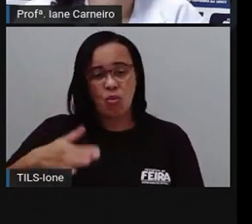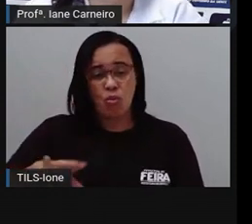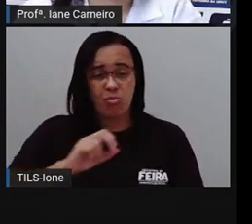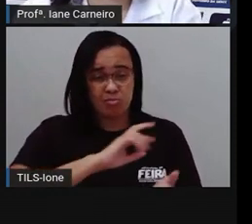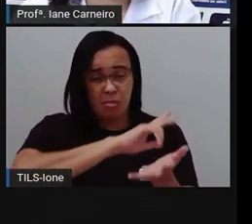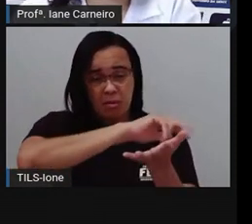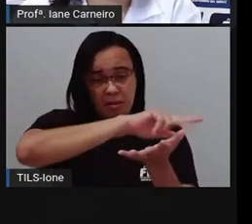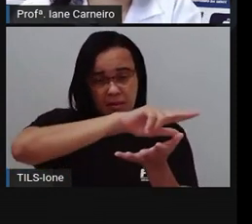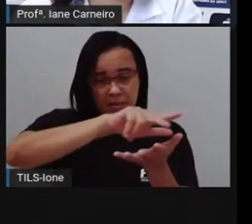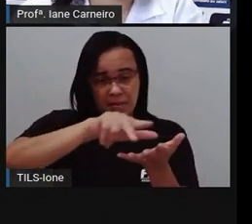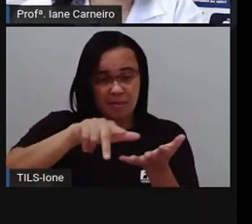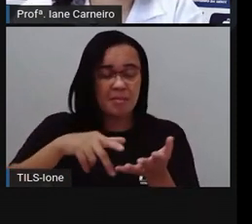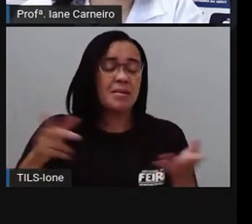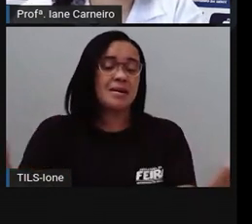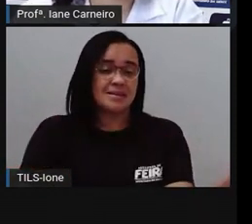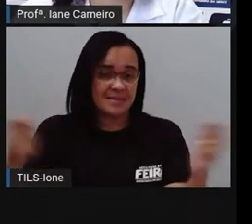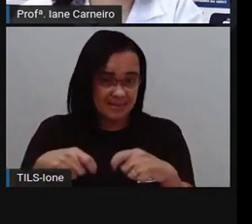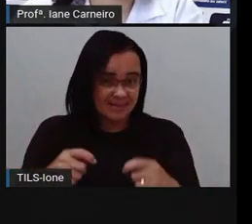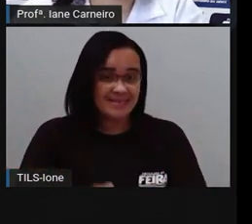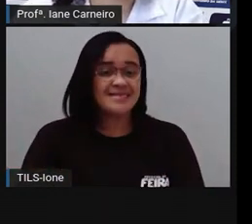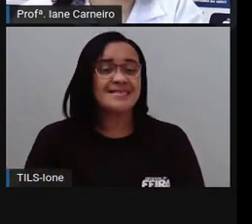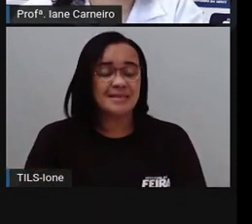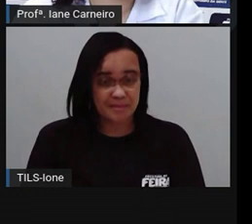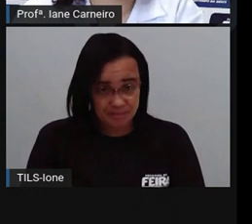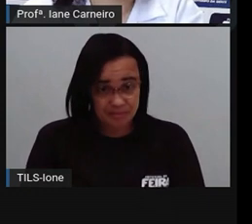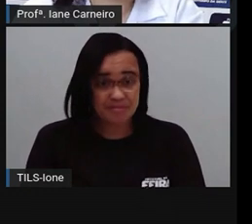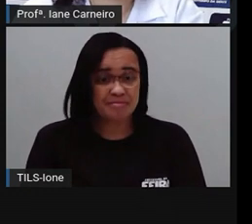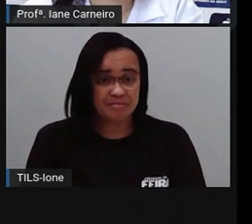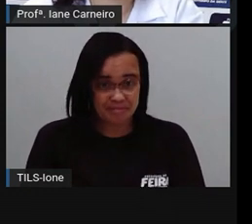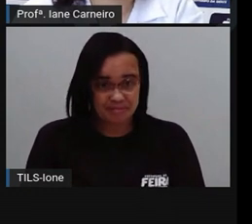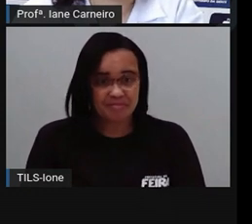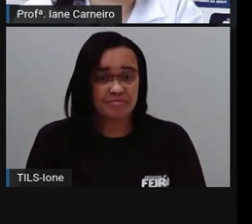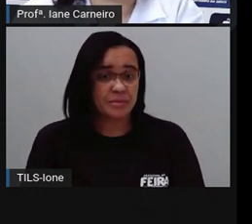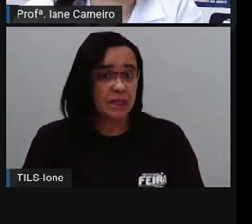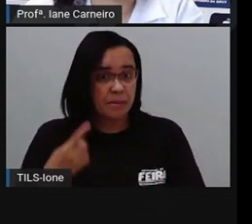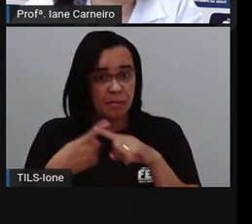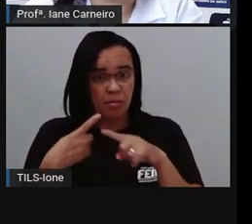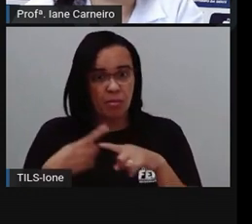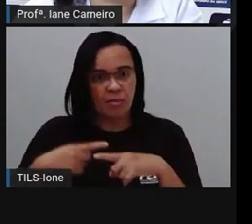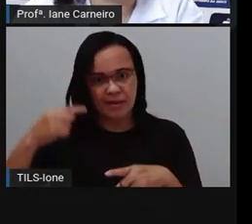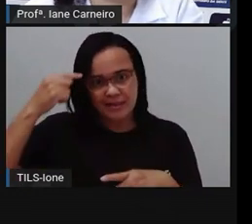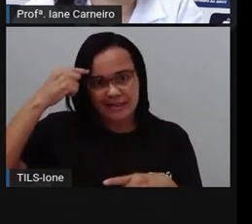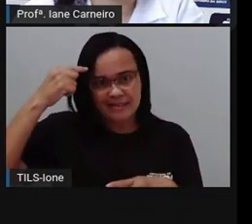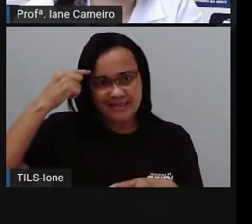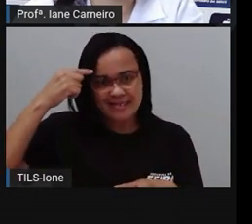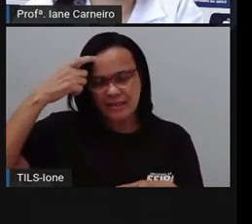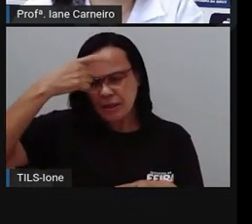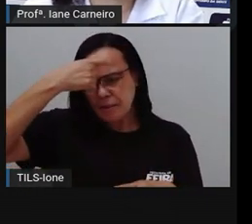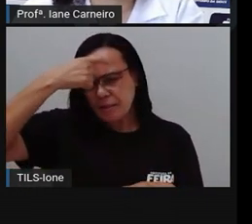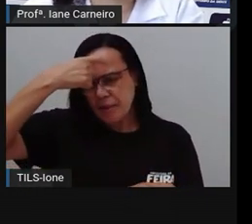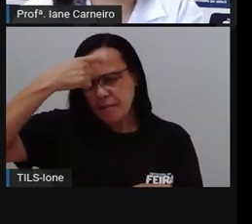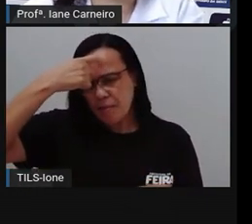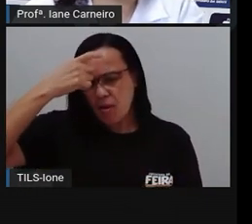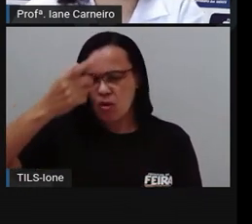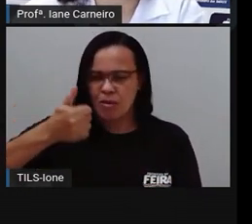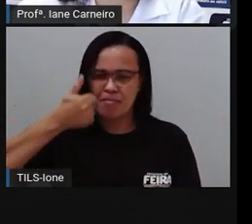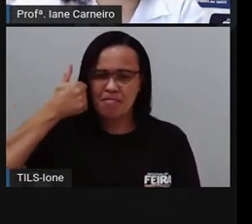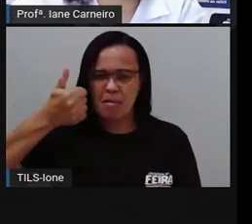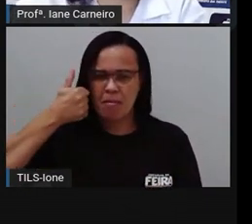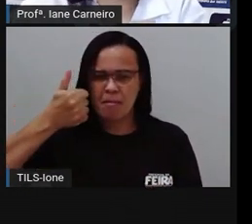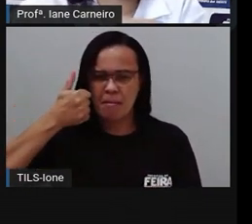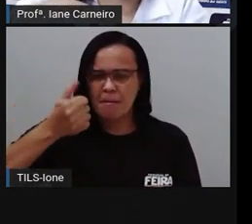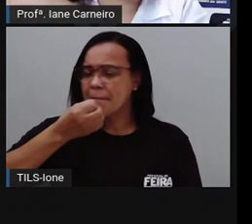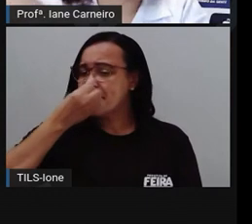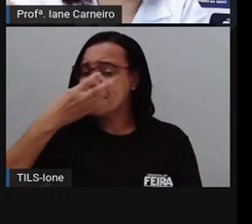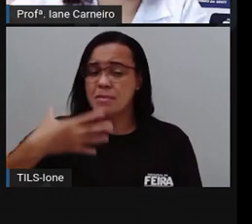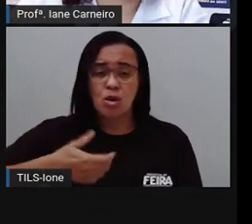grossa. E ele tem uma memória muito boa, né? Porque ele lembra, ele